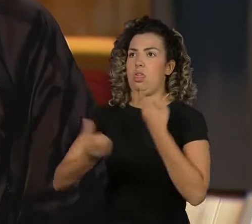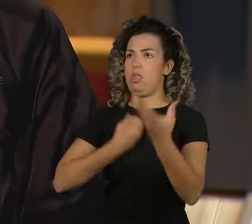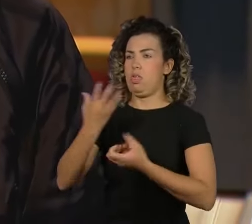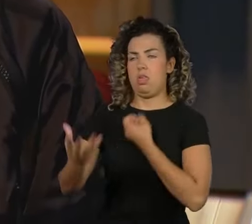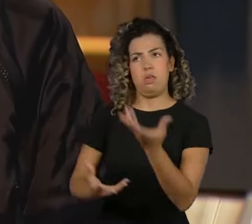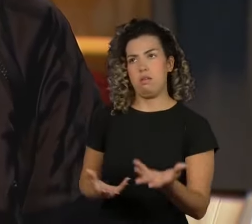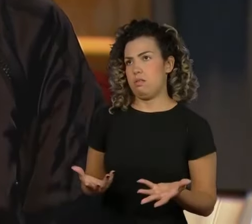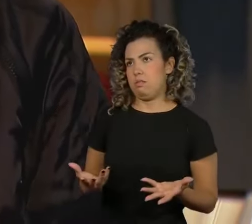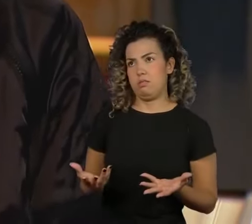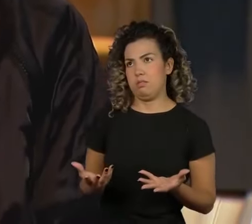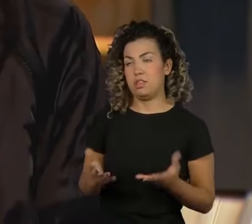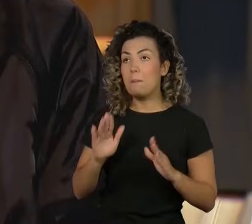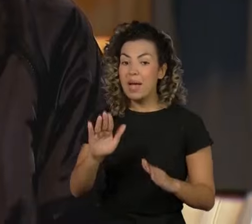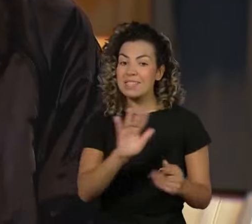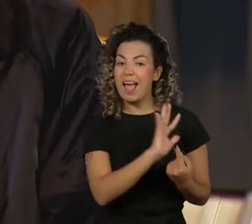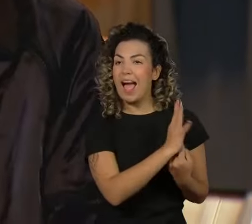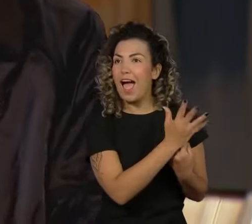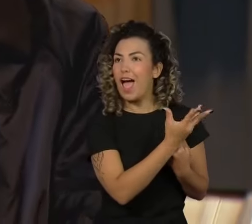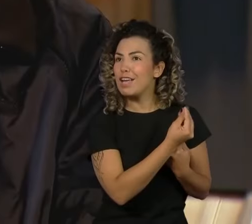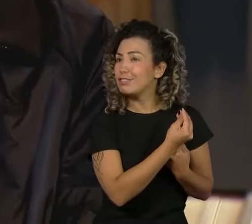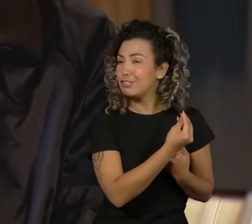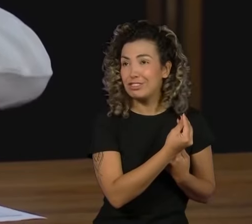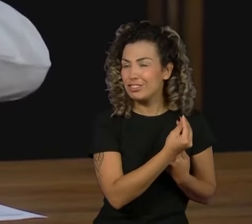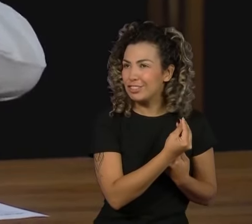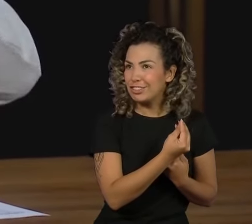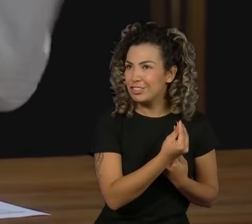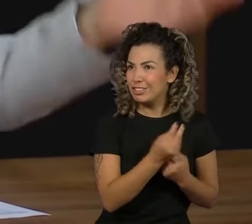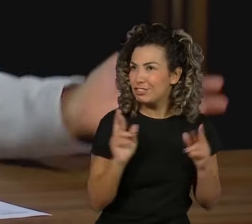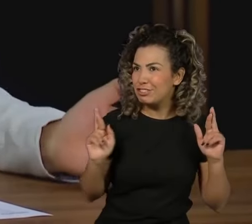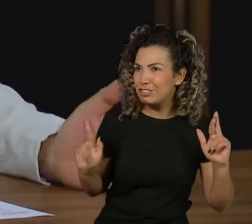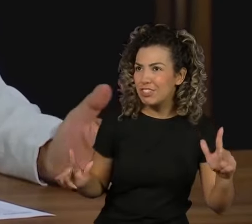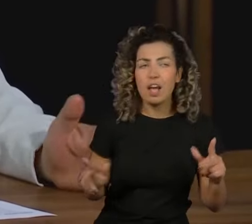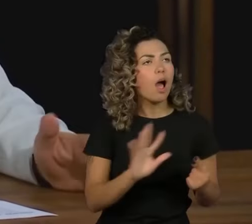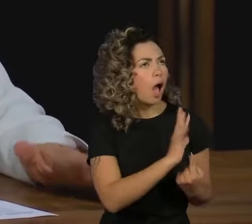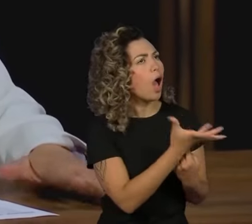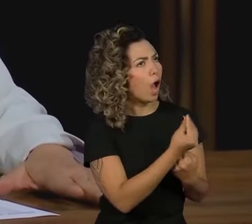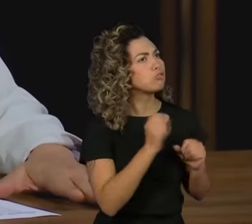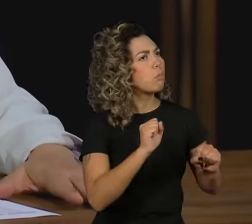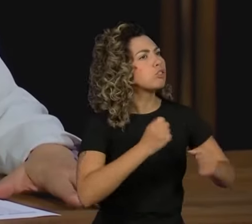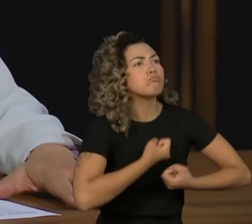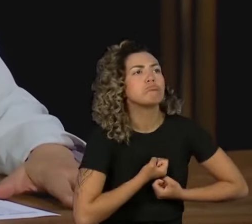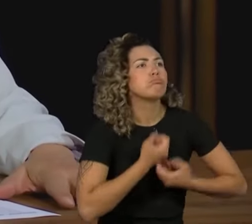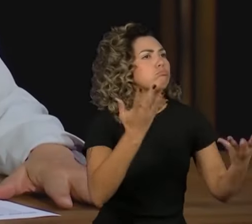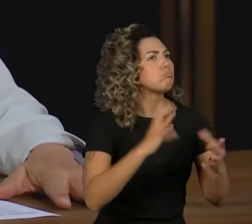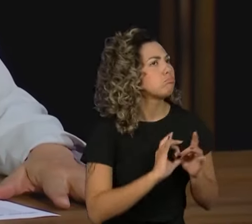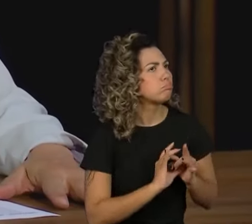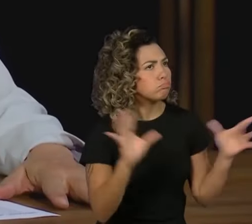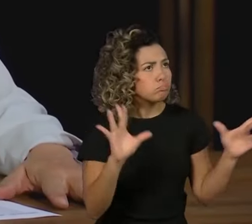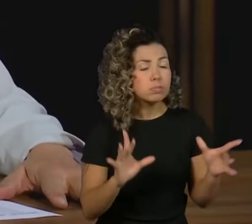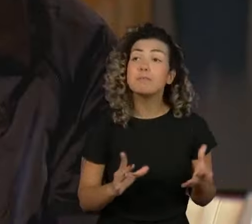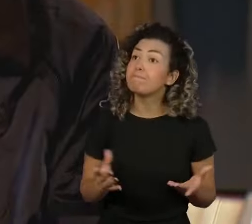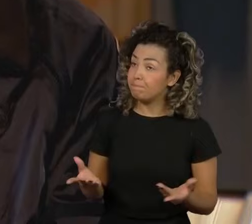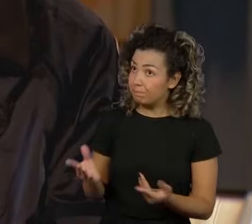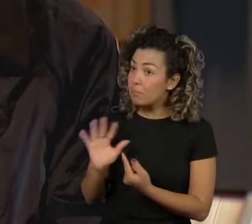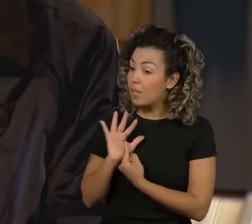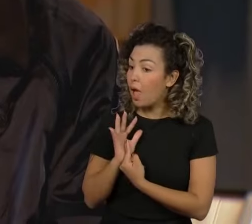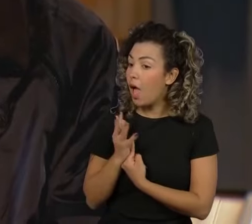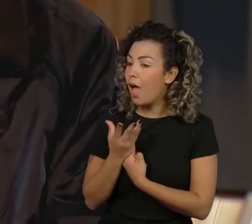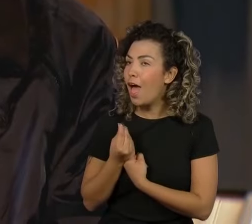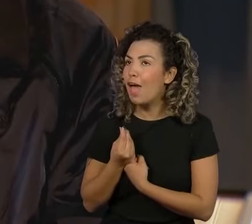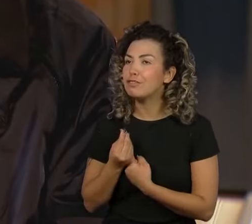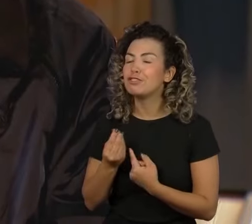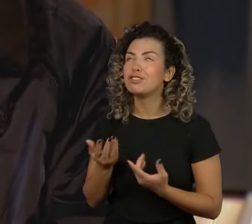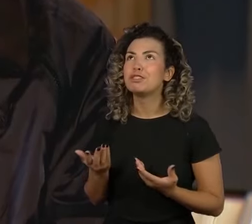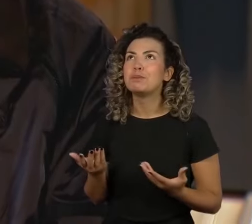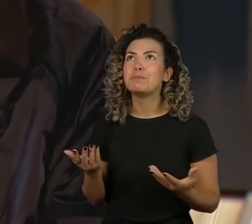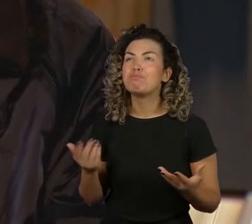Na arte não existe isso. Na arte você fala. Na arte é a liberdade